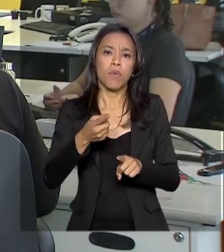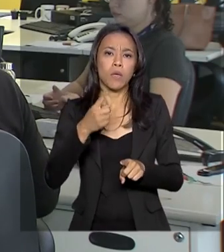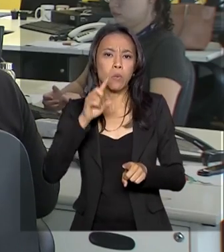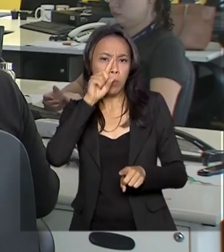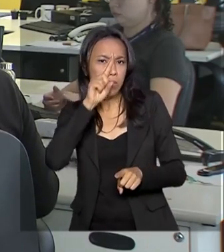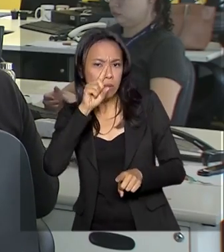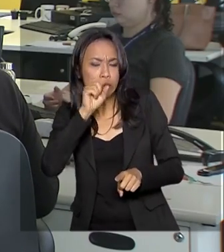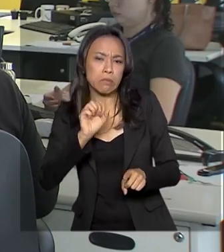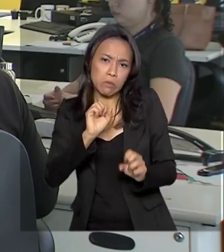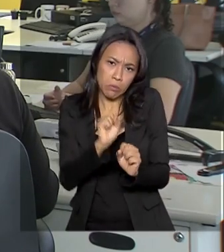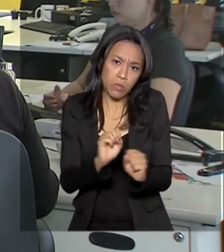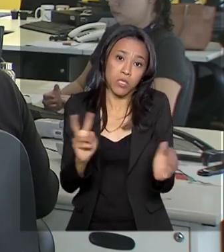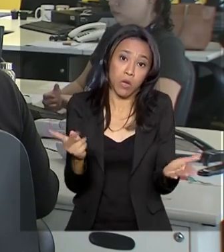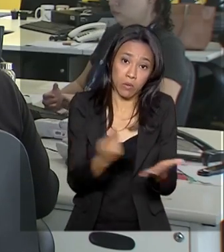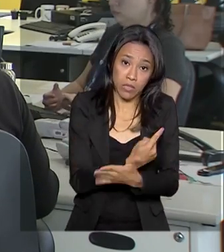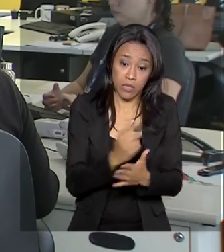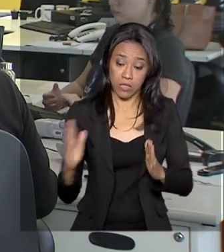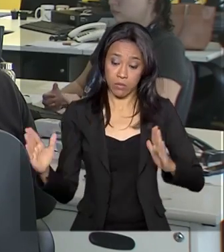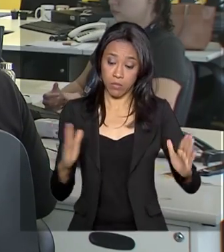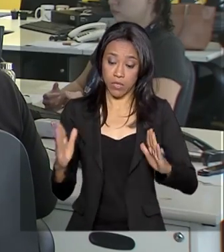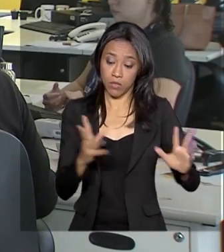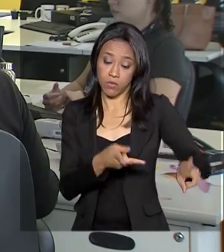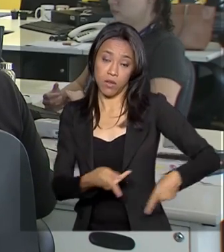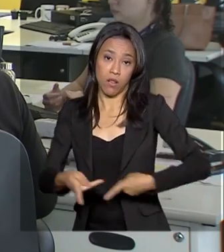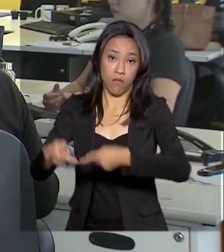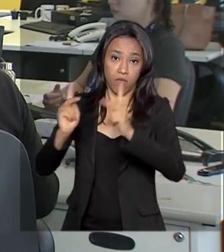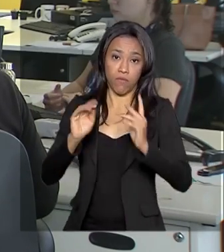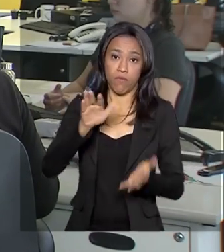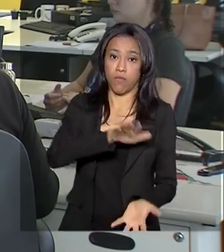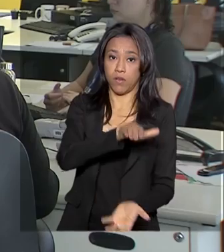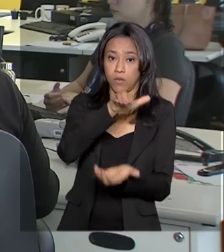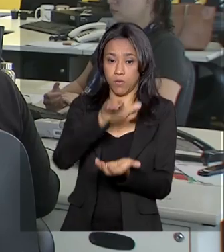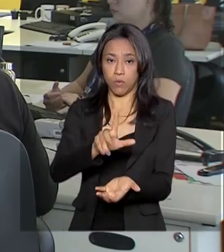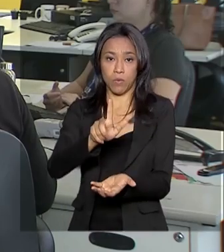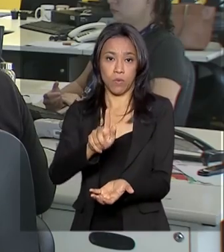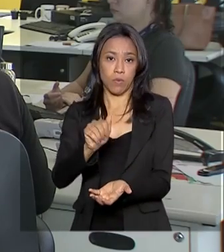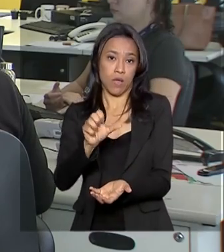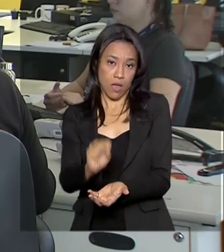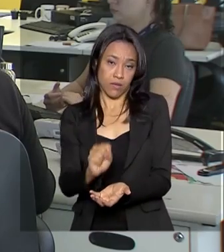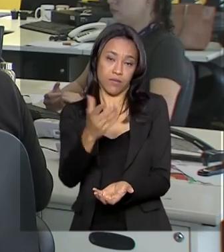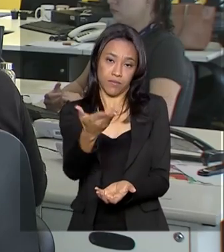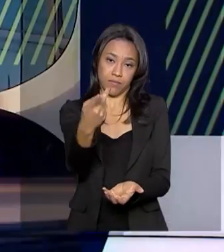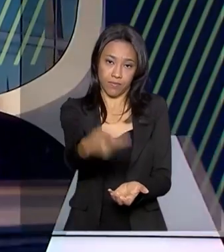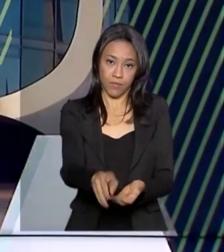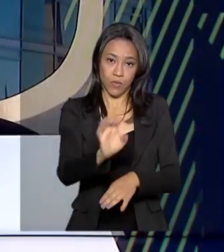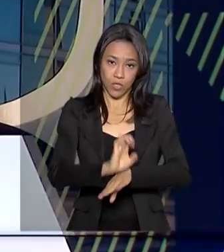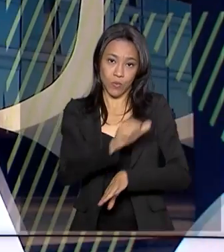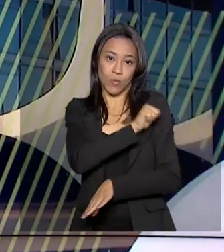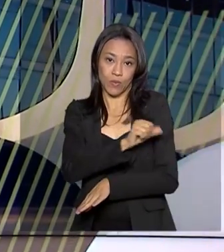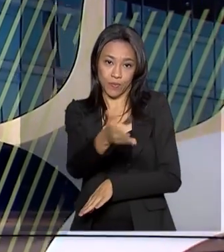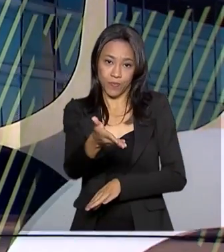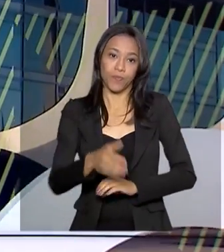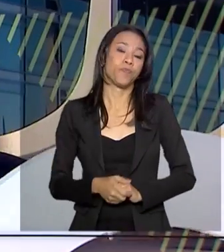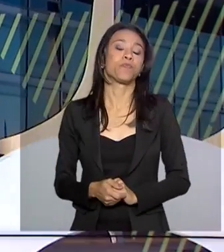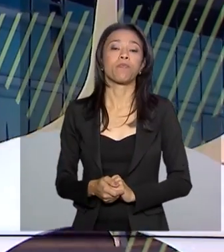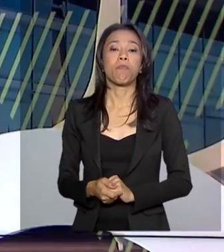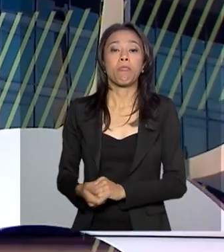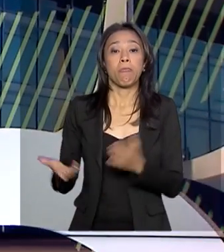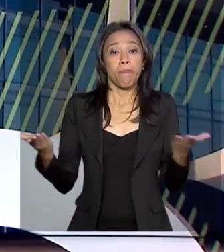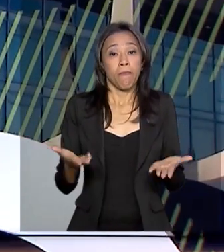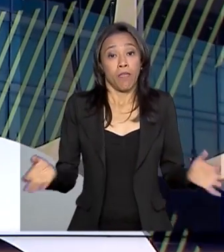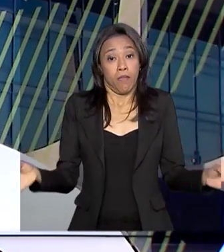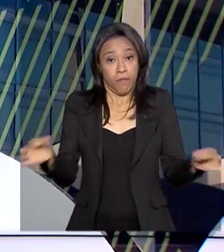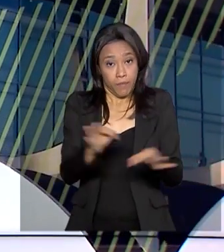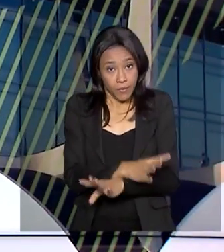riscos inerentes à operação. Do Rio de Janeiro, Alessandra Lago, para o Governo Agora. E o Governo Agora